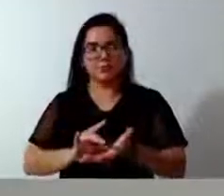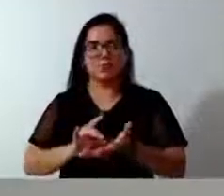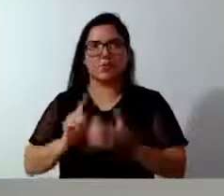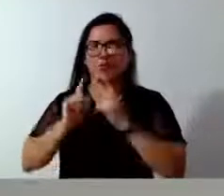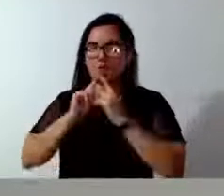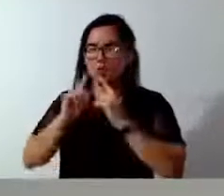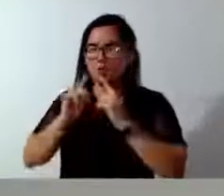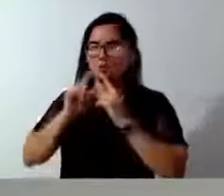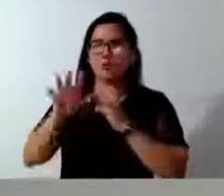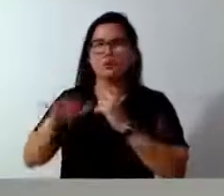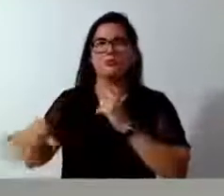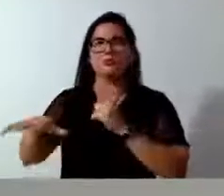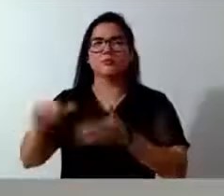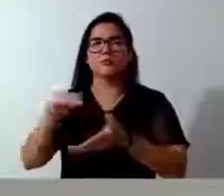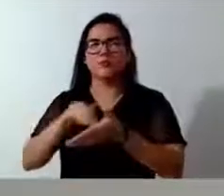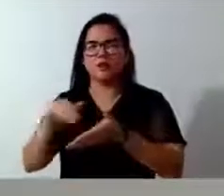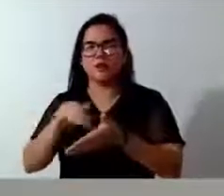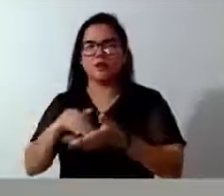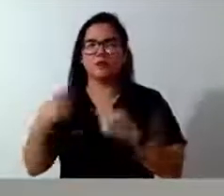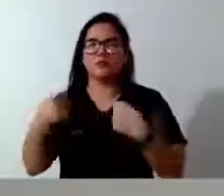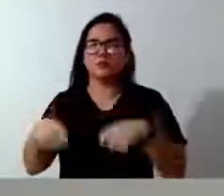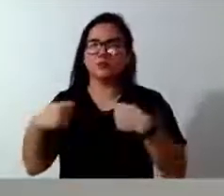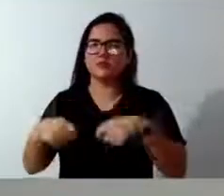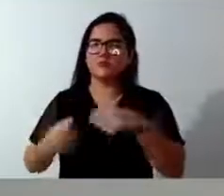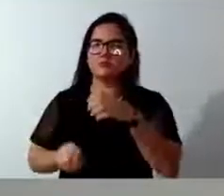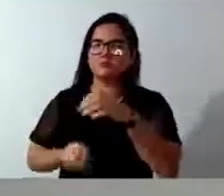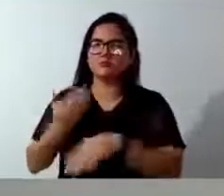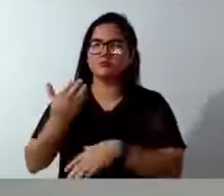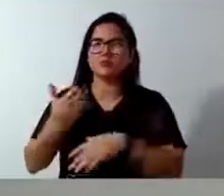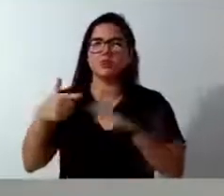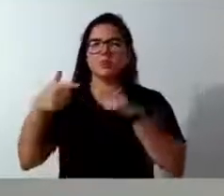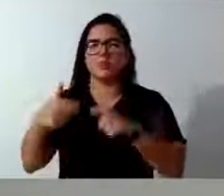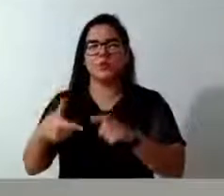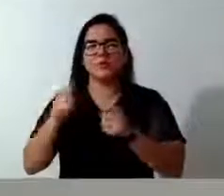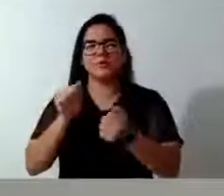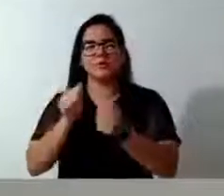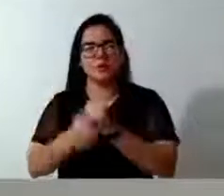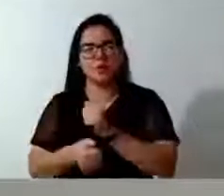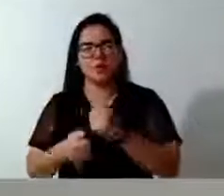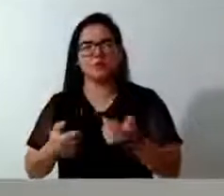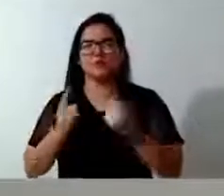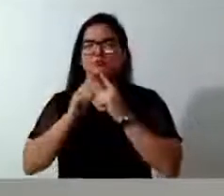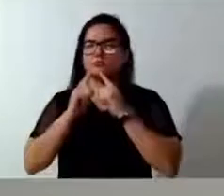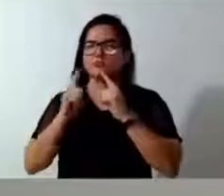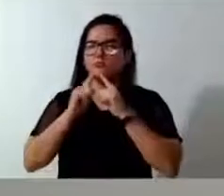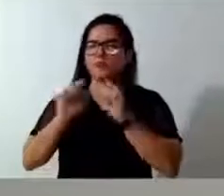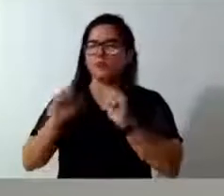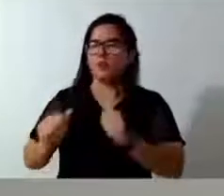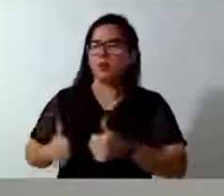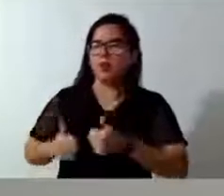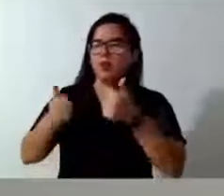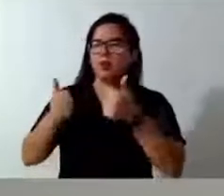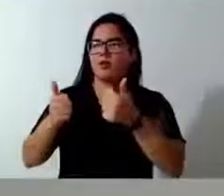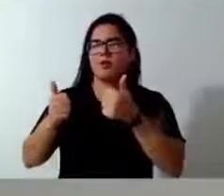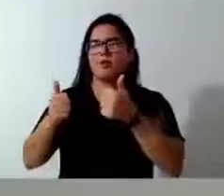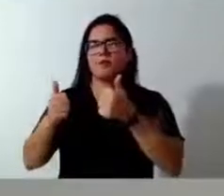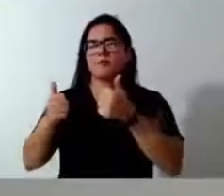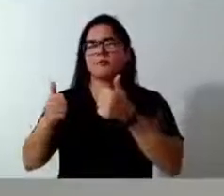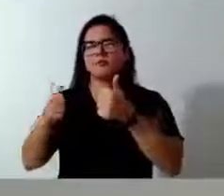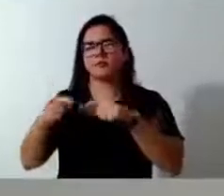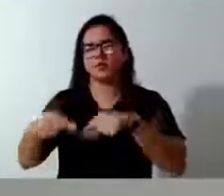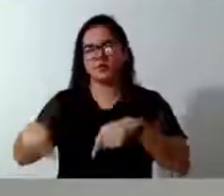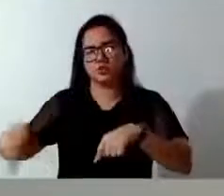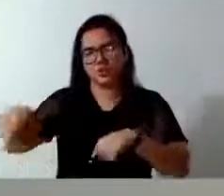secretário para que seja feita a fundação de esporte, a gente cobra tanto a melhorias no ginásio, gente cobra tanto melhorias em passas